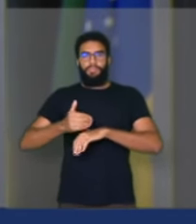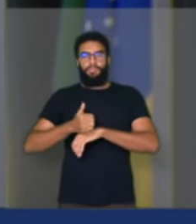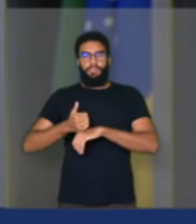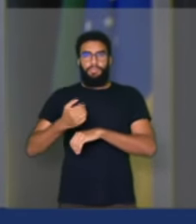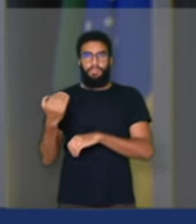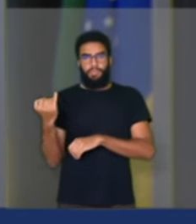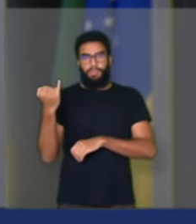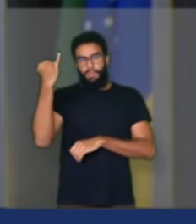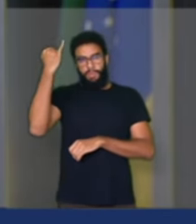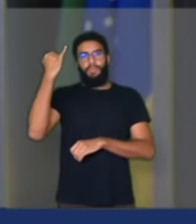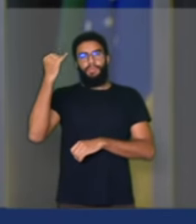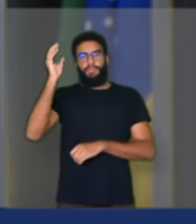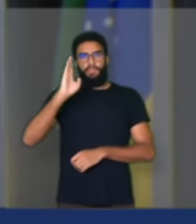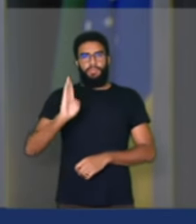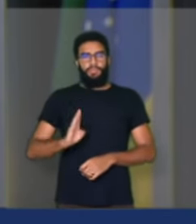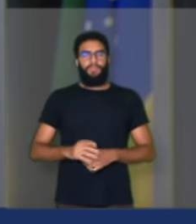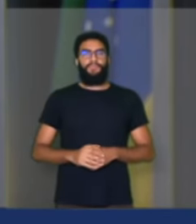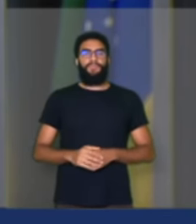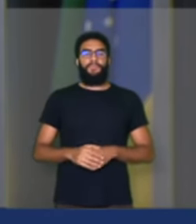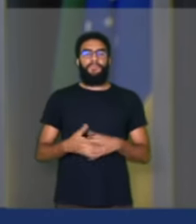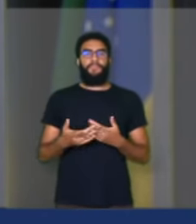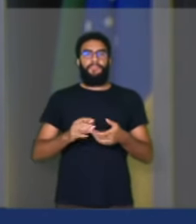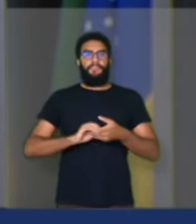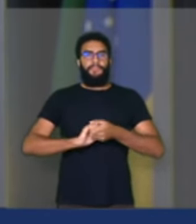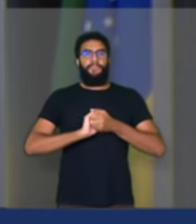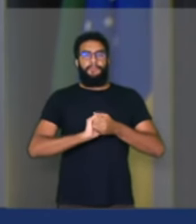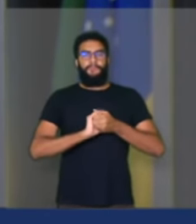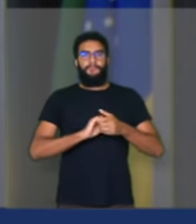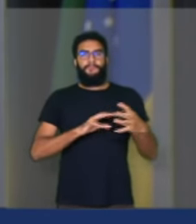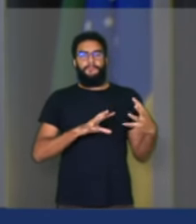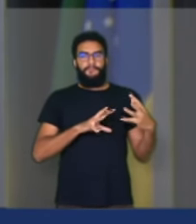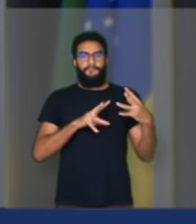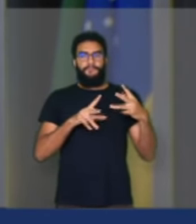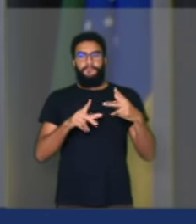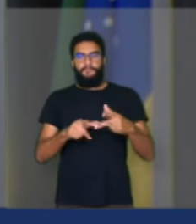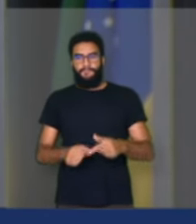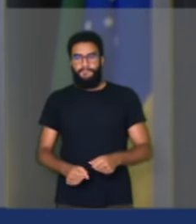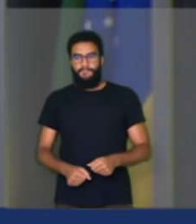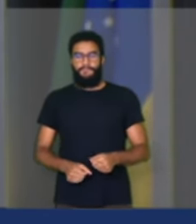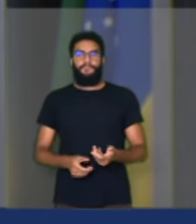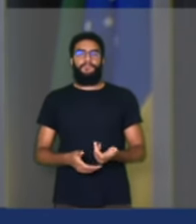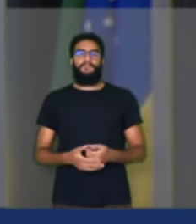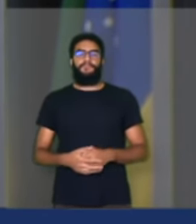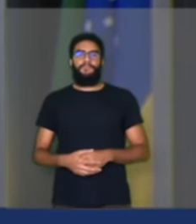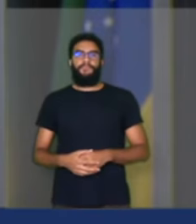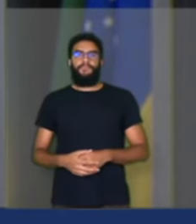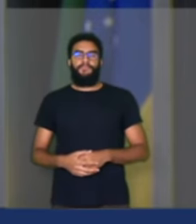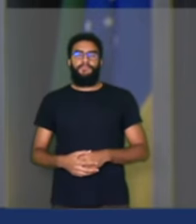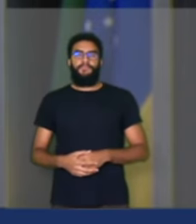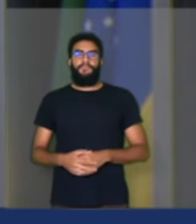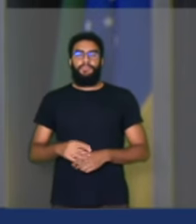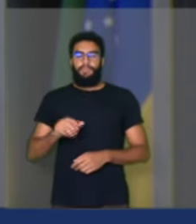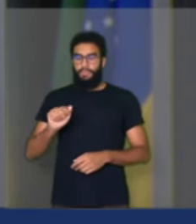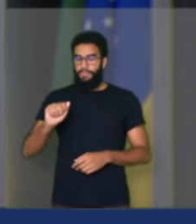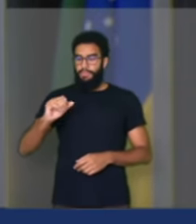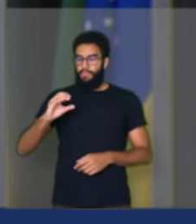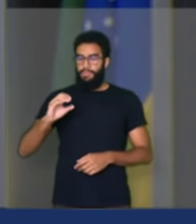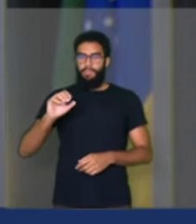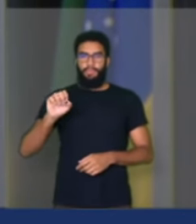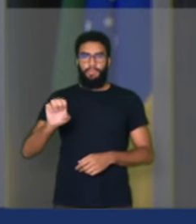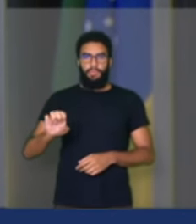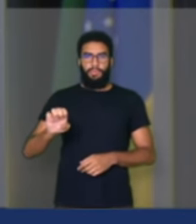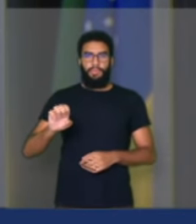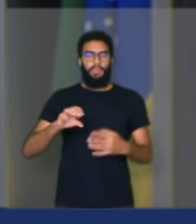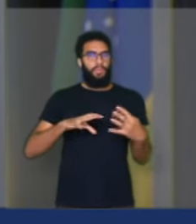para a nossa nação. Então eu queria saudar a todos esses ACS, a todos esses ACEs de todo o Brasil,